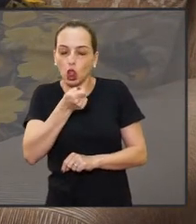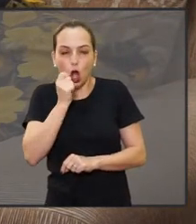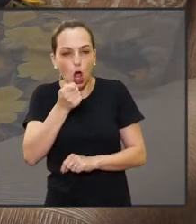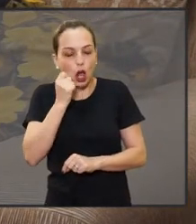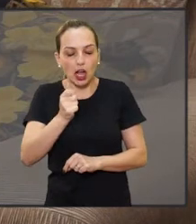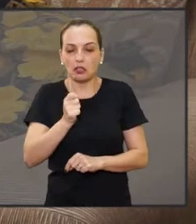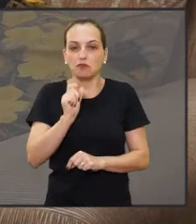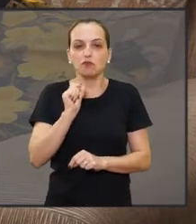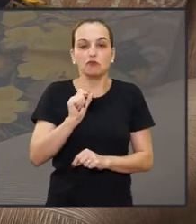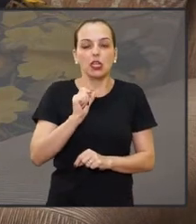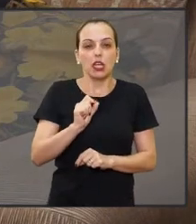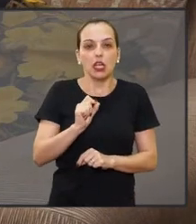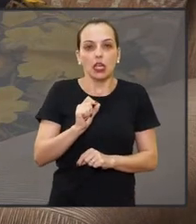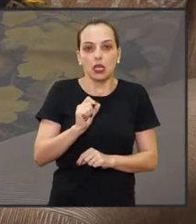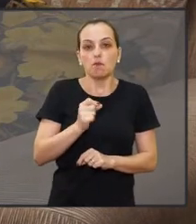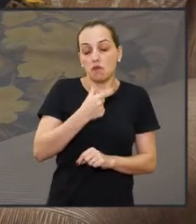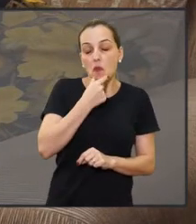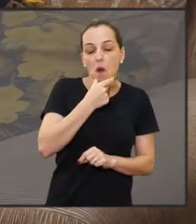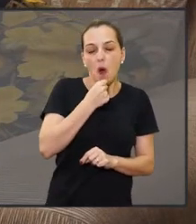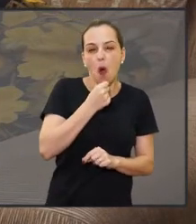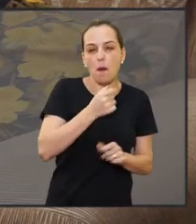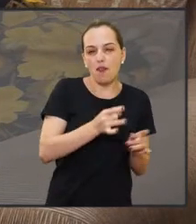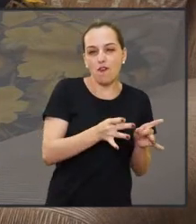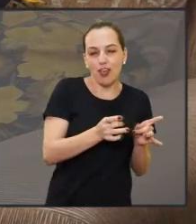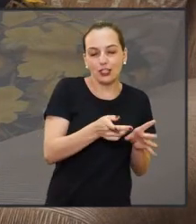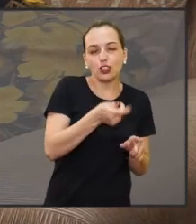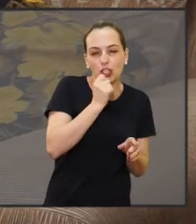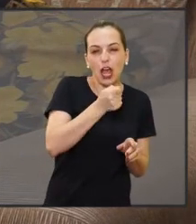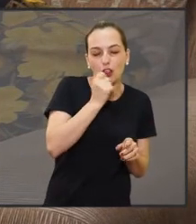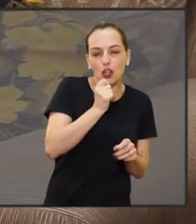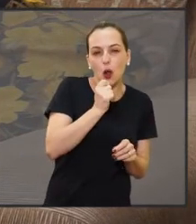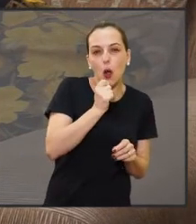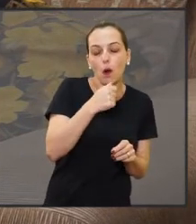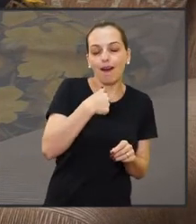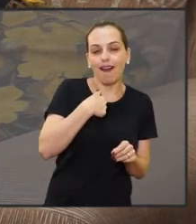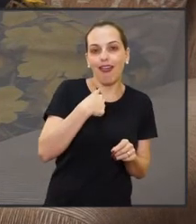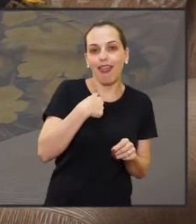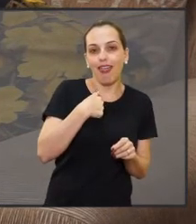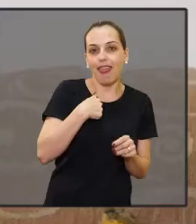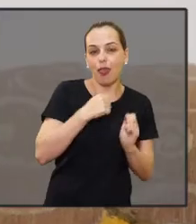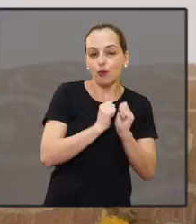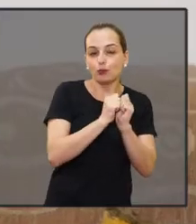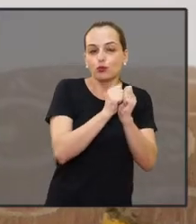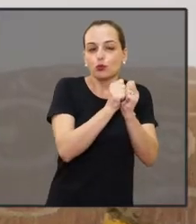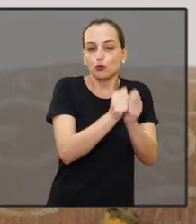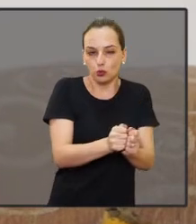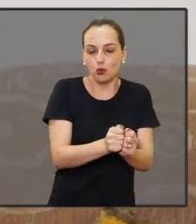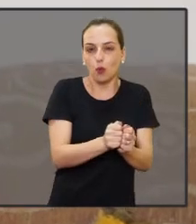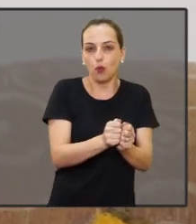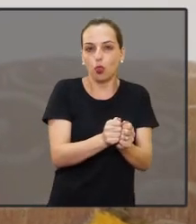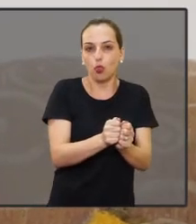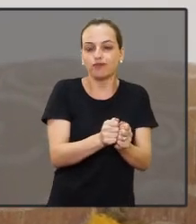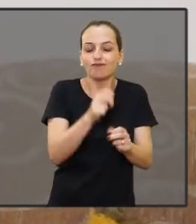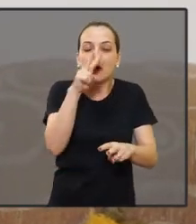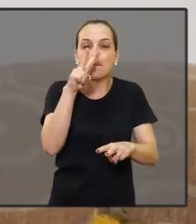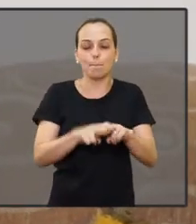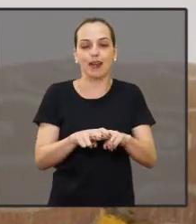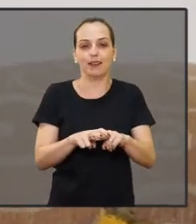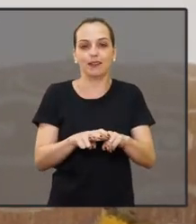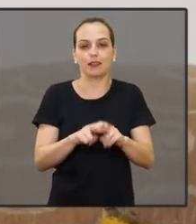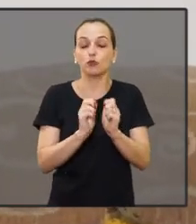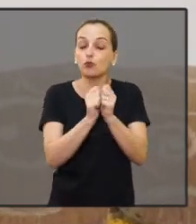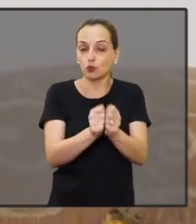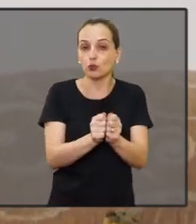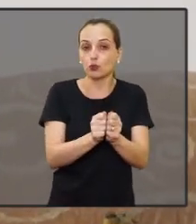usuária de droga. Aí como ele era traficante, vendia droga, isso e aquilo, acabei indo em enrascada, indo